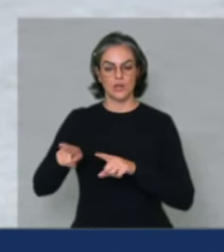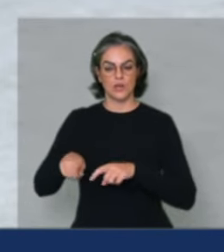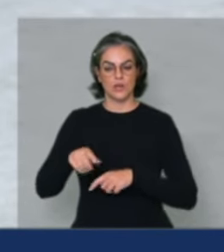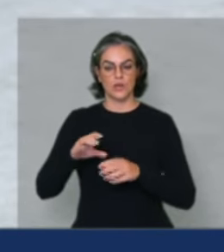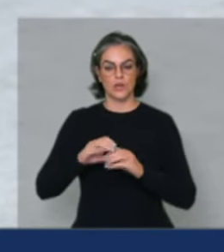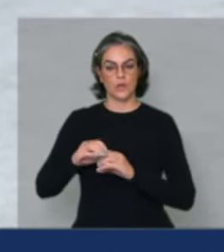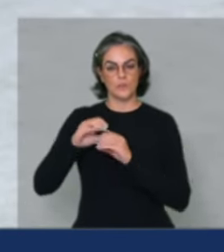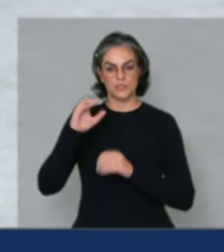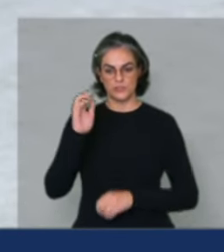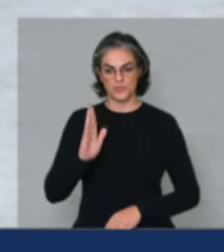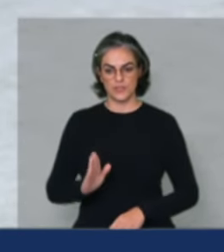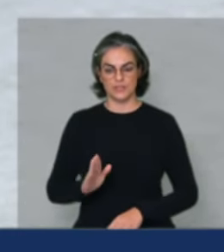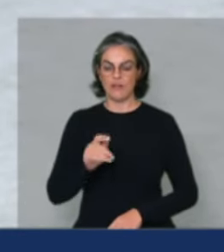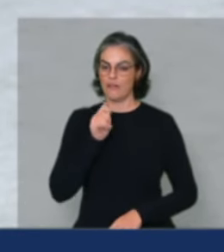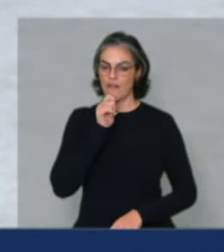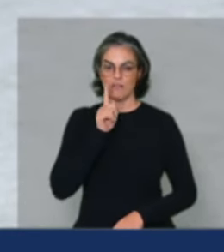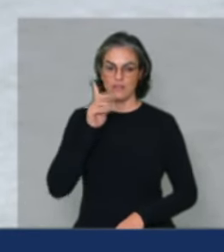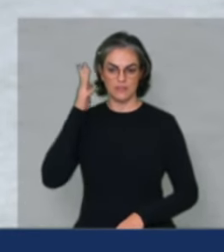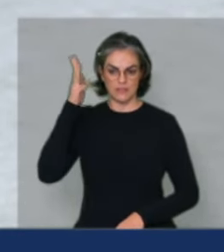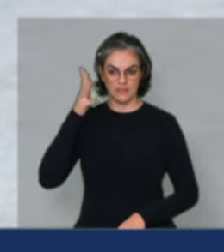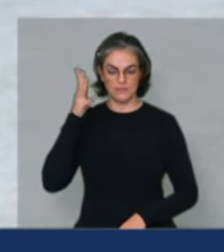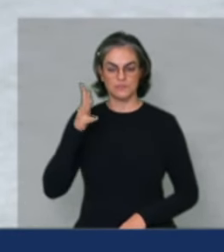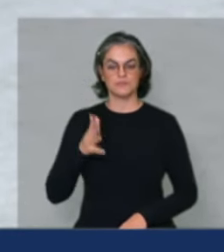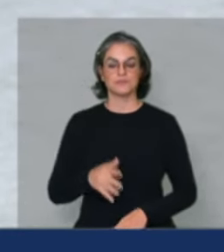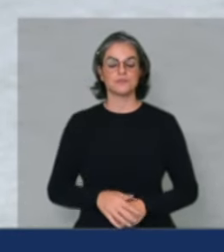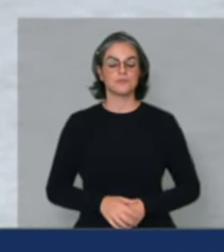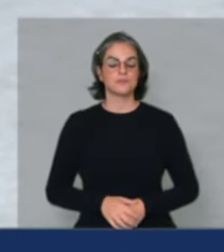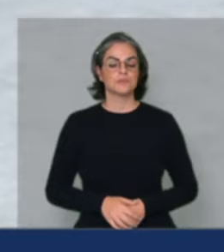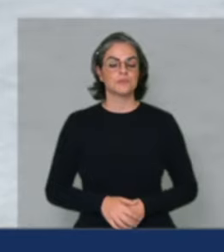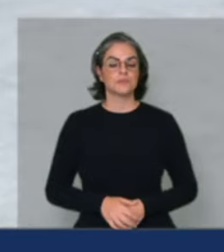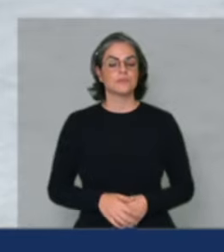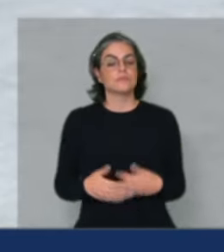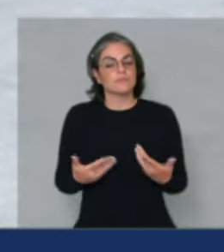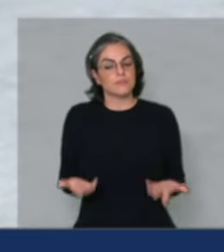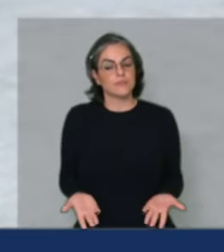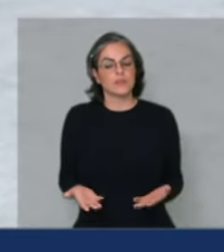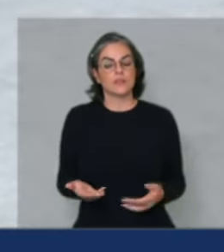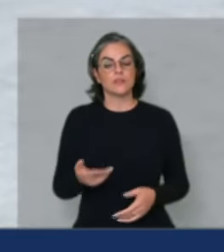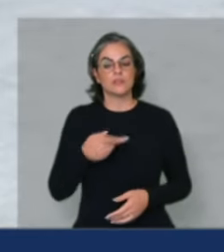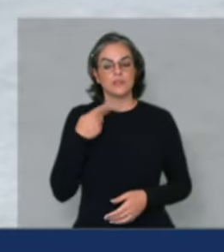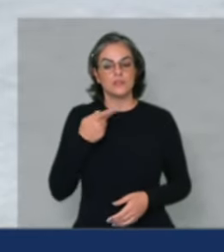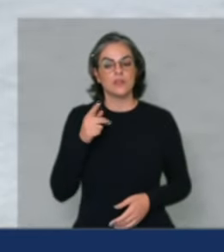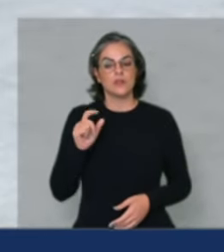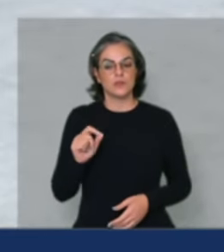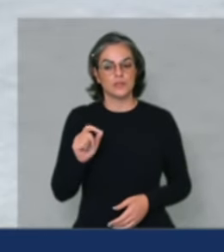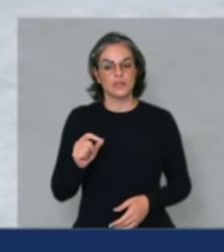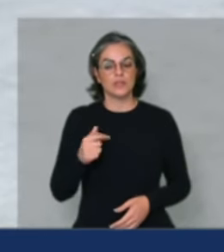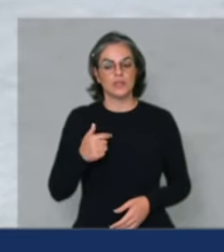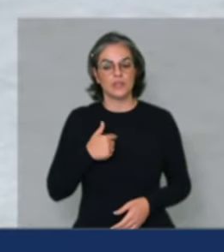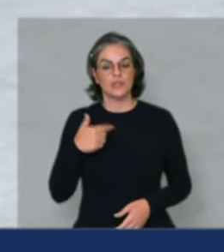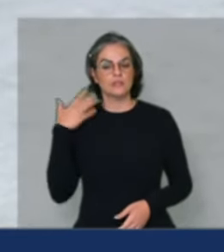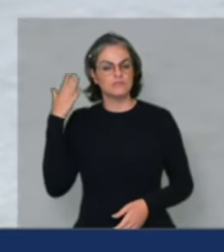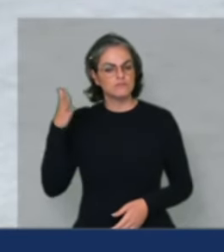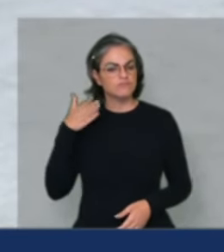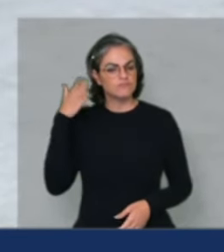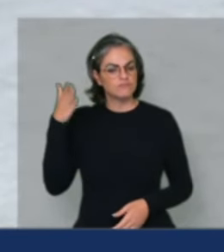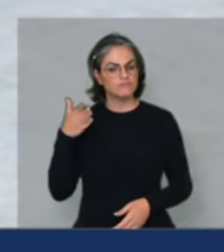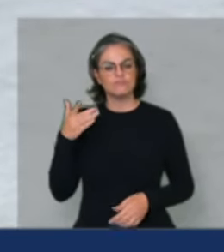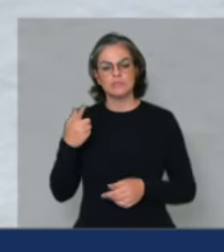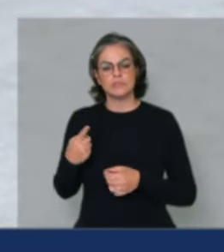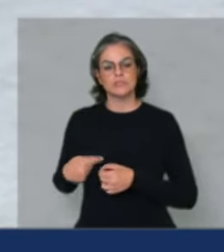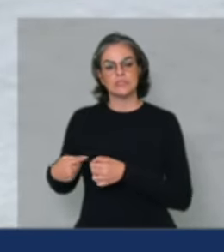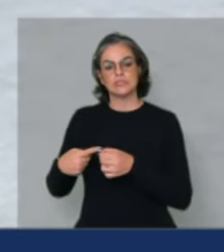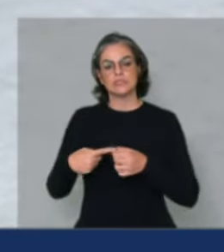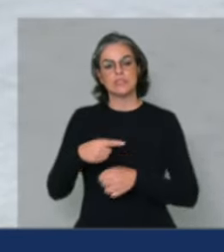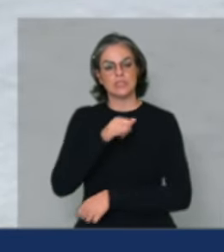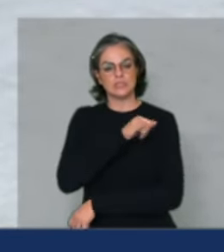do Brasil, que ainda não falou, o senhor César já falou. Queria destacar que eu tenho rodado muito o estado do Rio de Janeiro, presidente, e